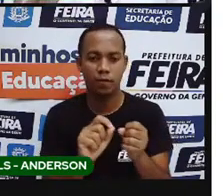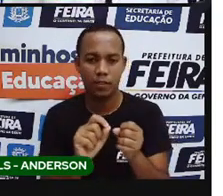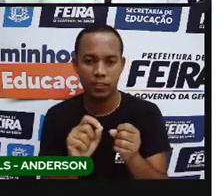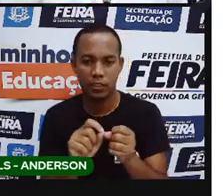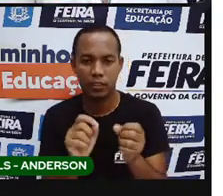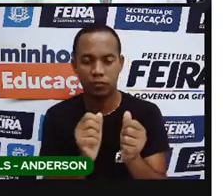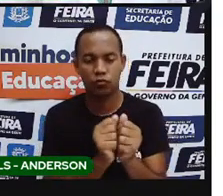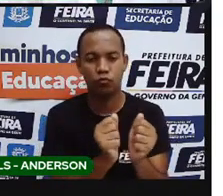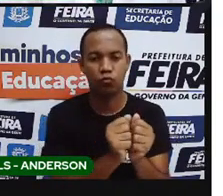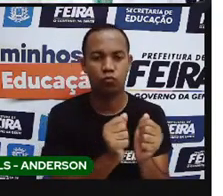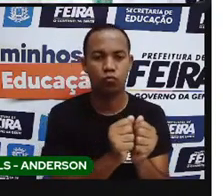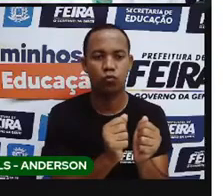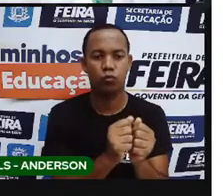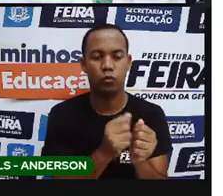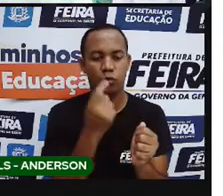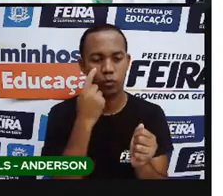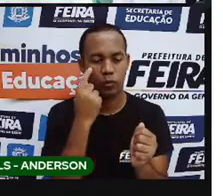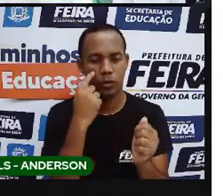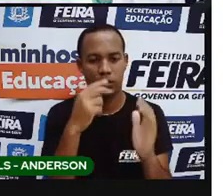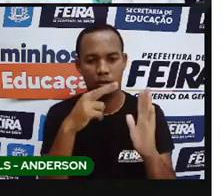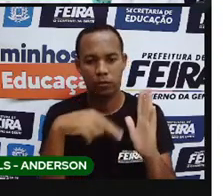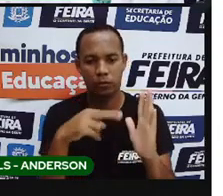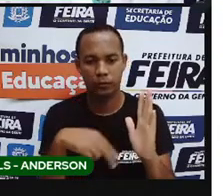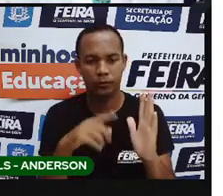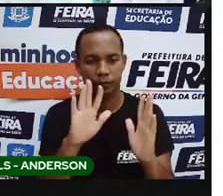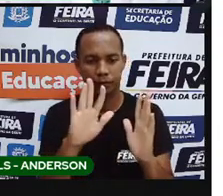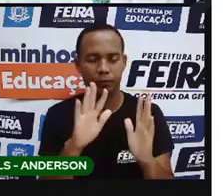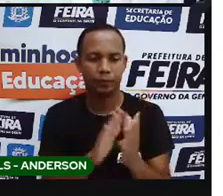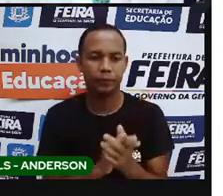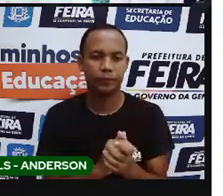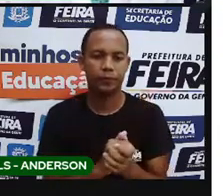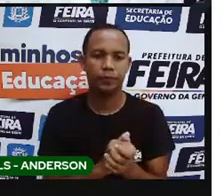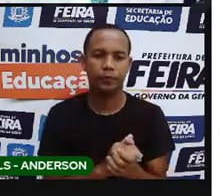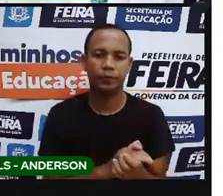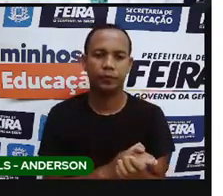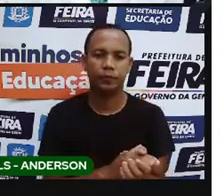uma outra atividade com o seu professor, né?